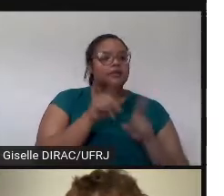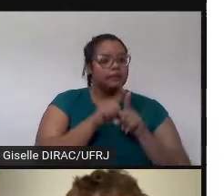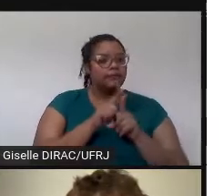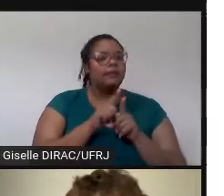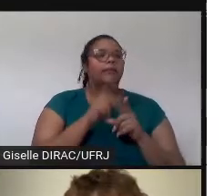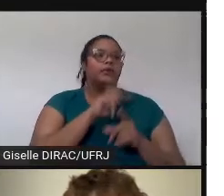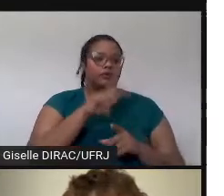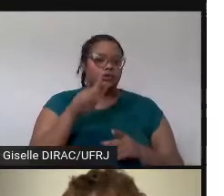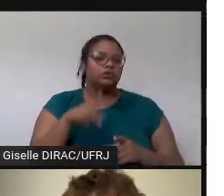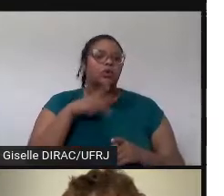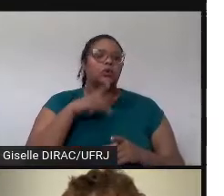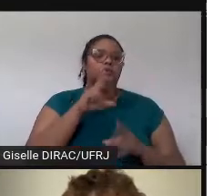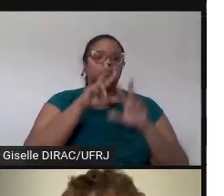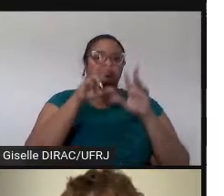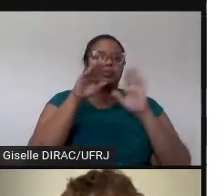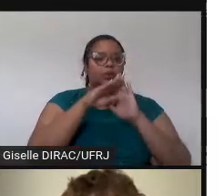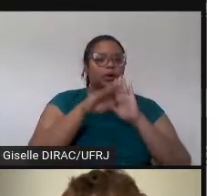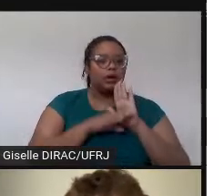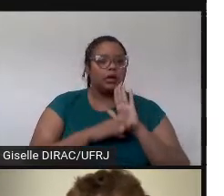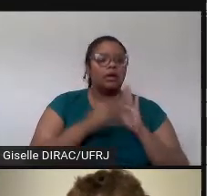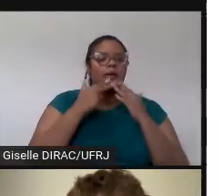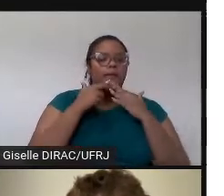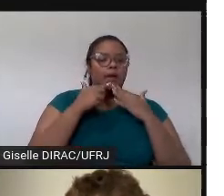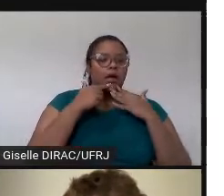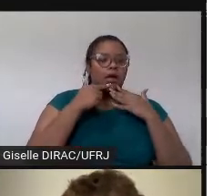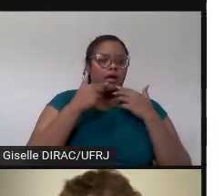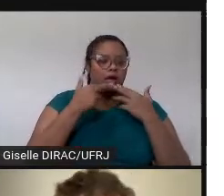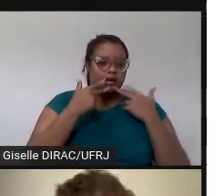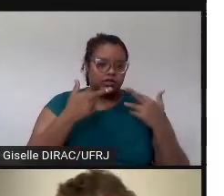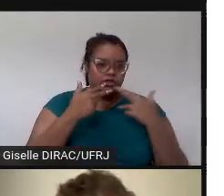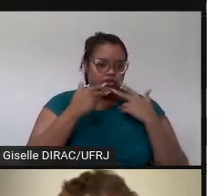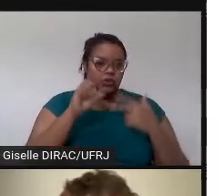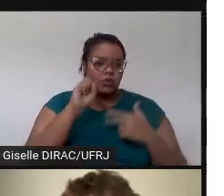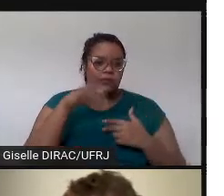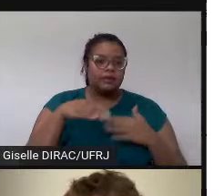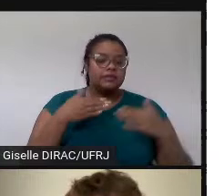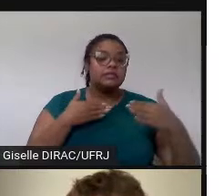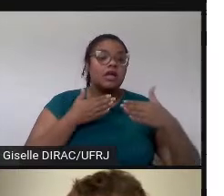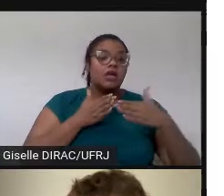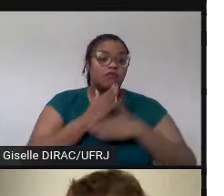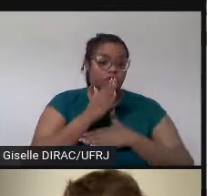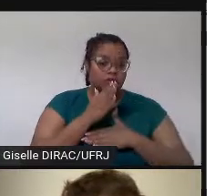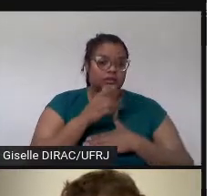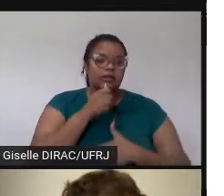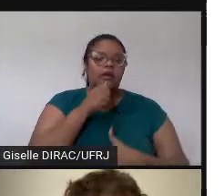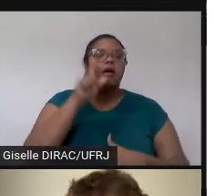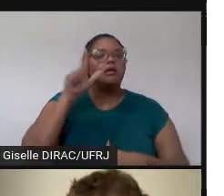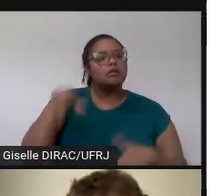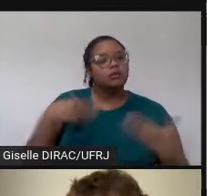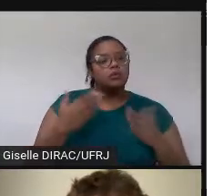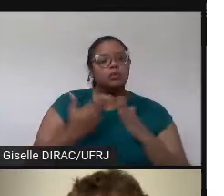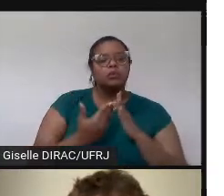Então, nós temos uma experiência bem diversa e nós botamos essa experiência diversa no preparo dos cursos.